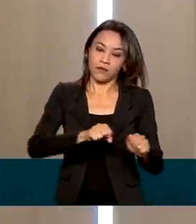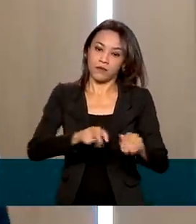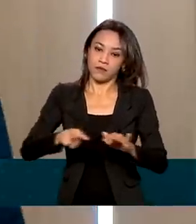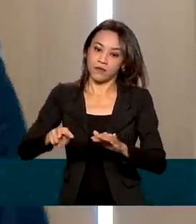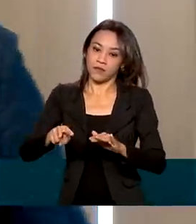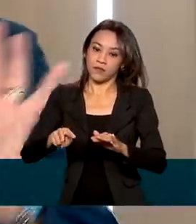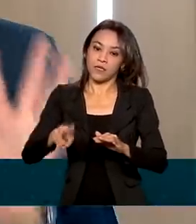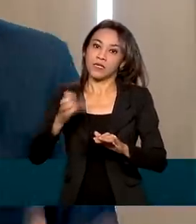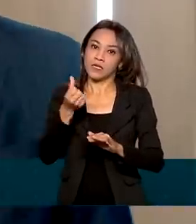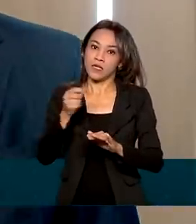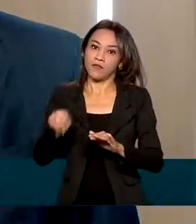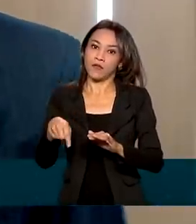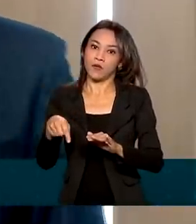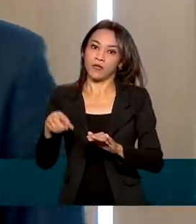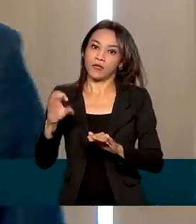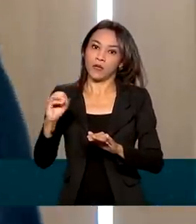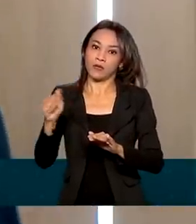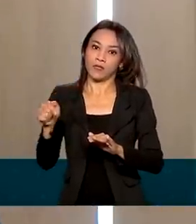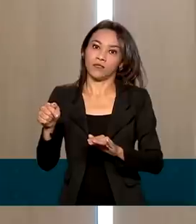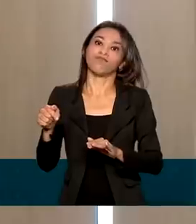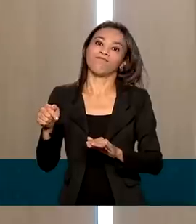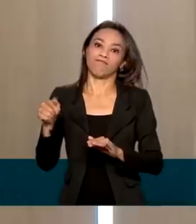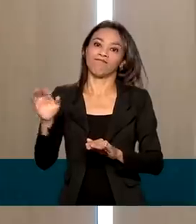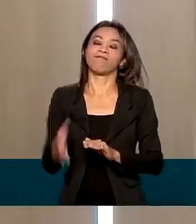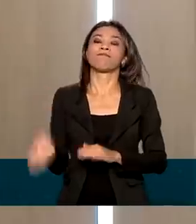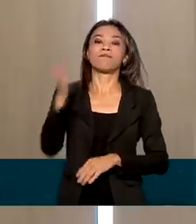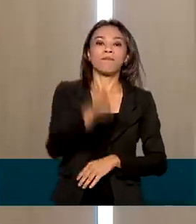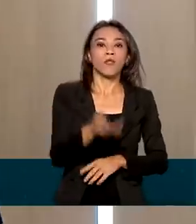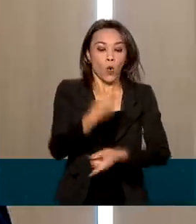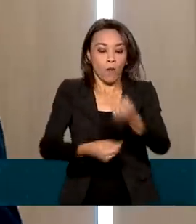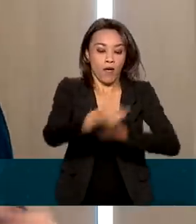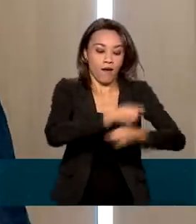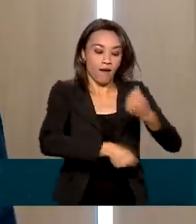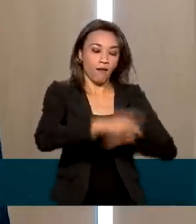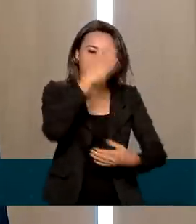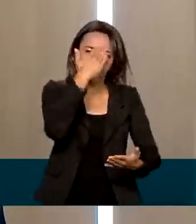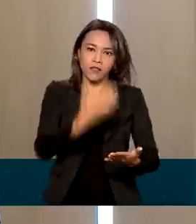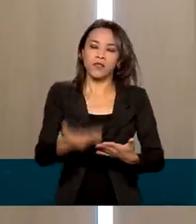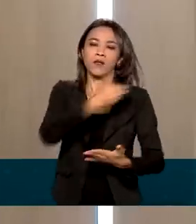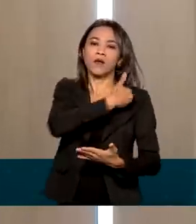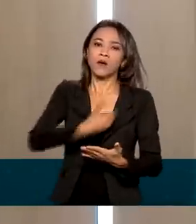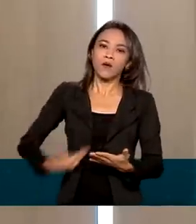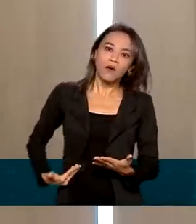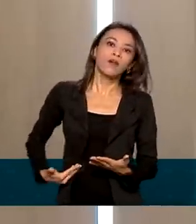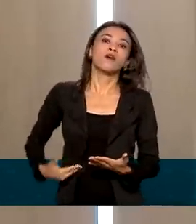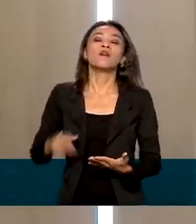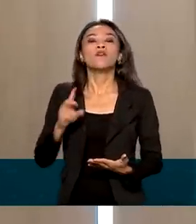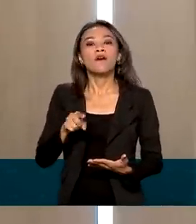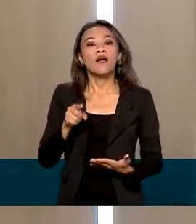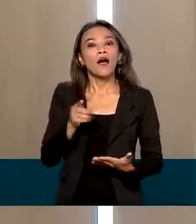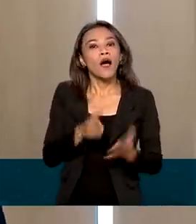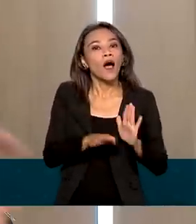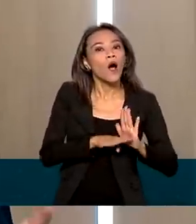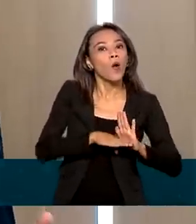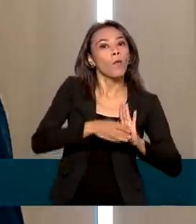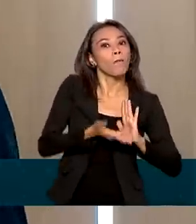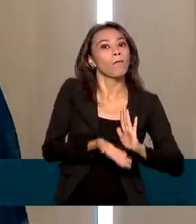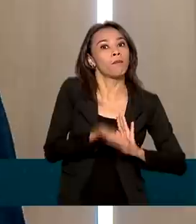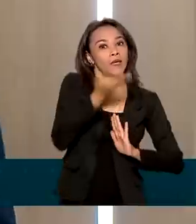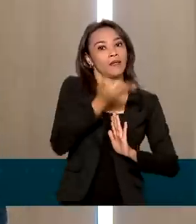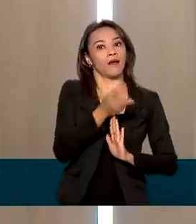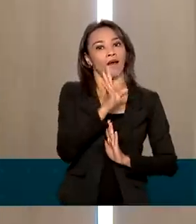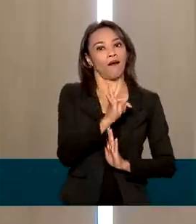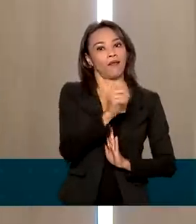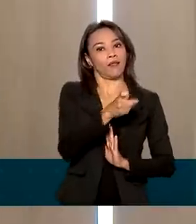,07%. Para conter esse índice, o mercado acredita que o governo vai recorrer ao aumento da taxa Selic, que, segundo o